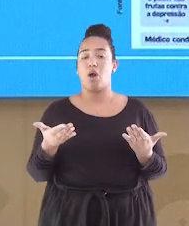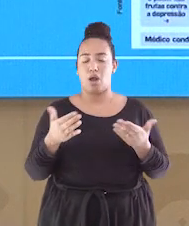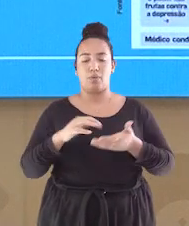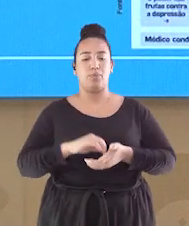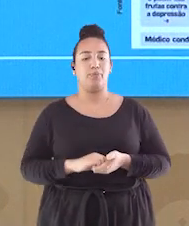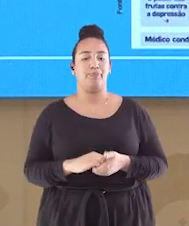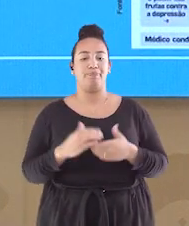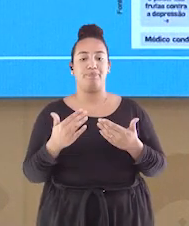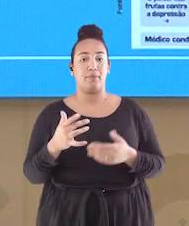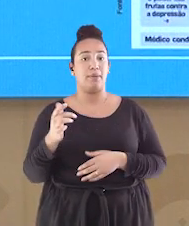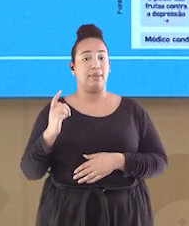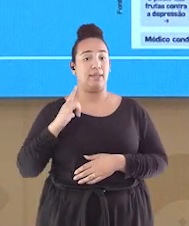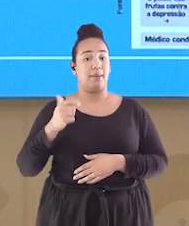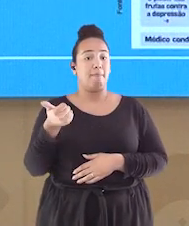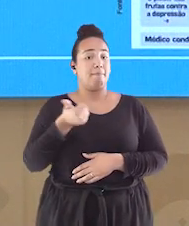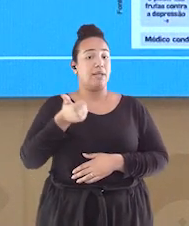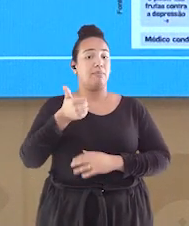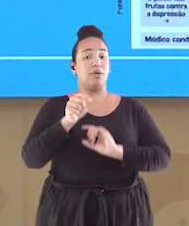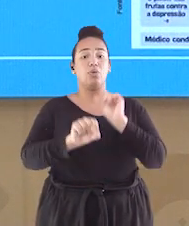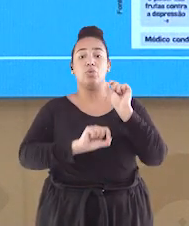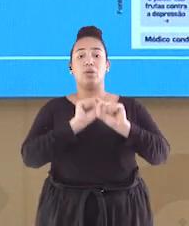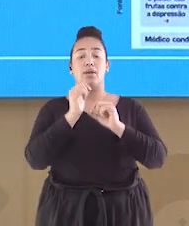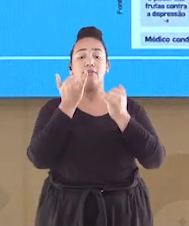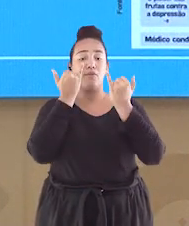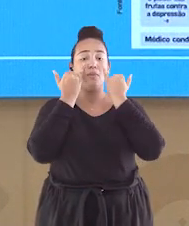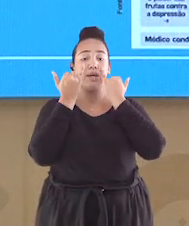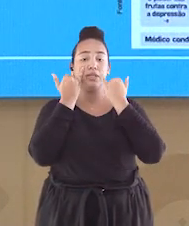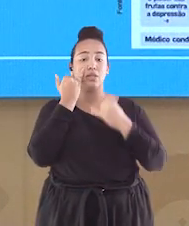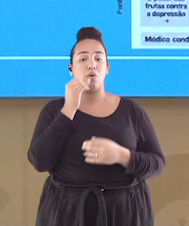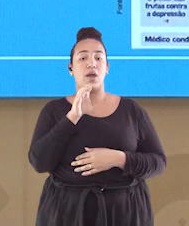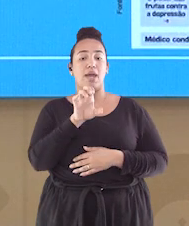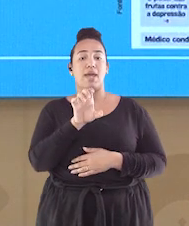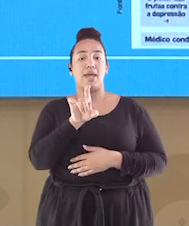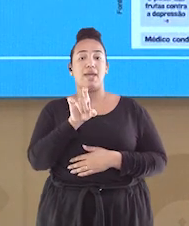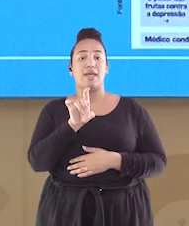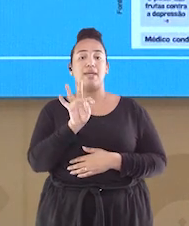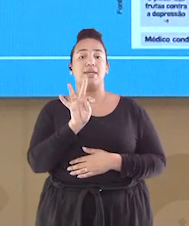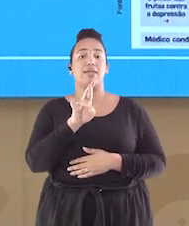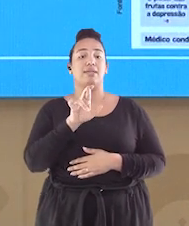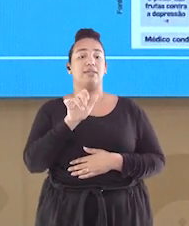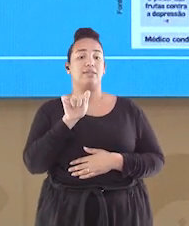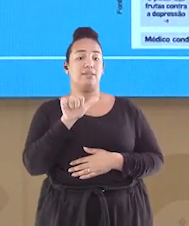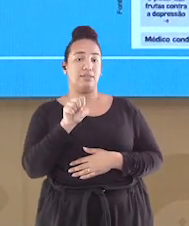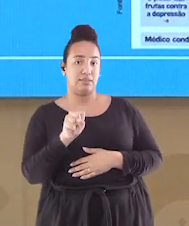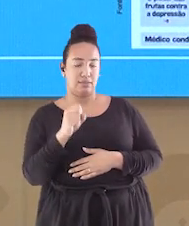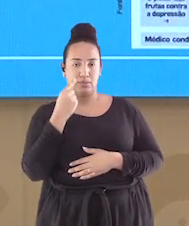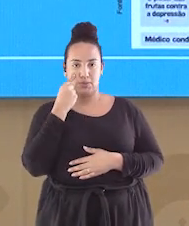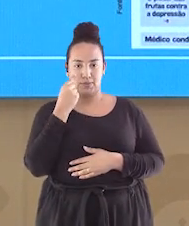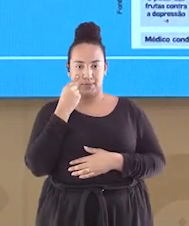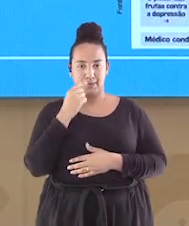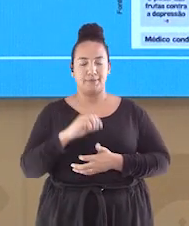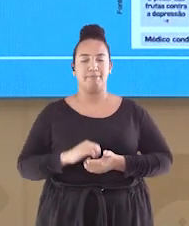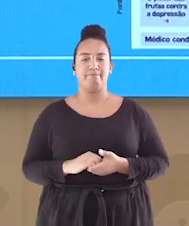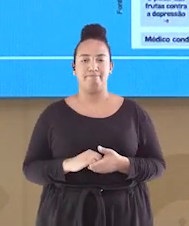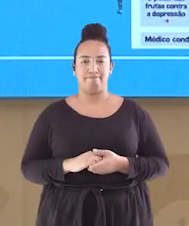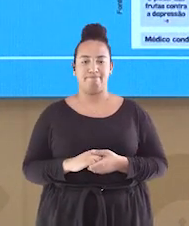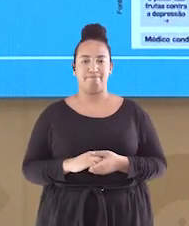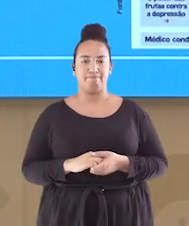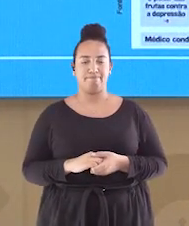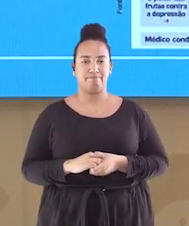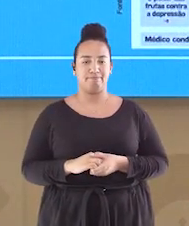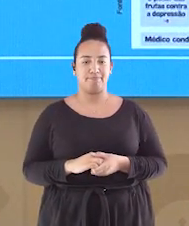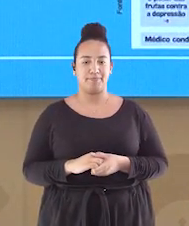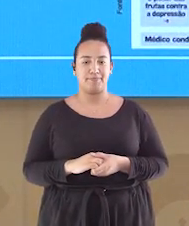topo do jornal encontramos as notícias extras. Veja só, é aqui em cima. Aqui são as notícias